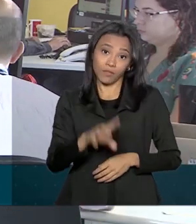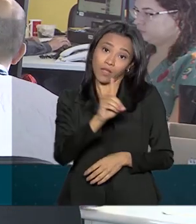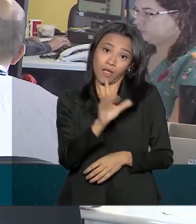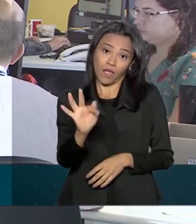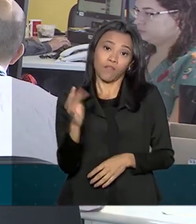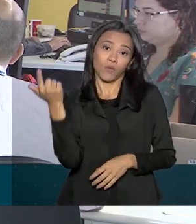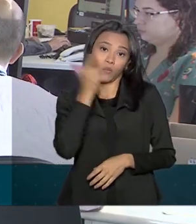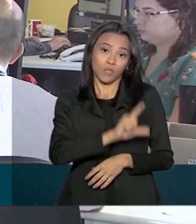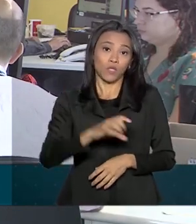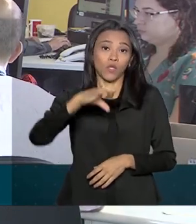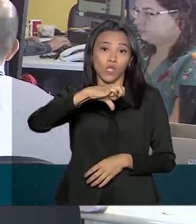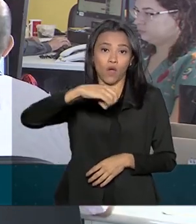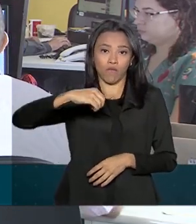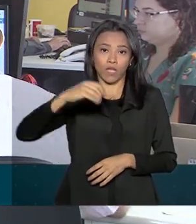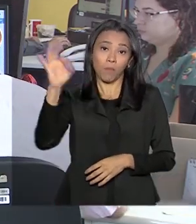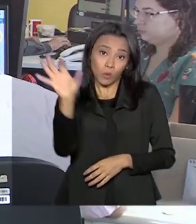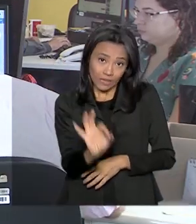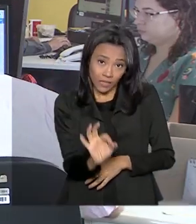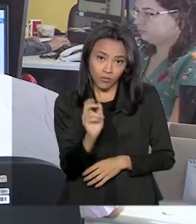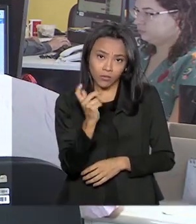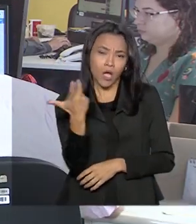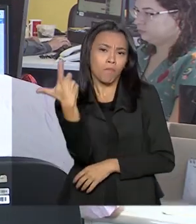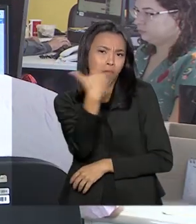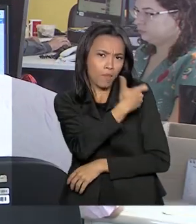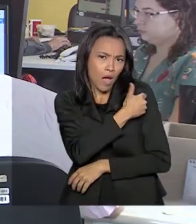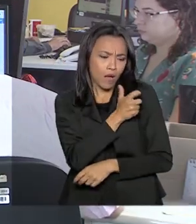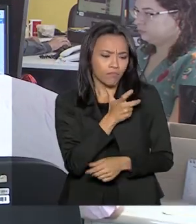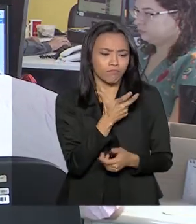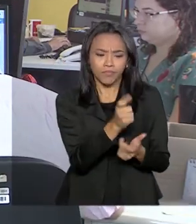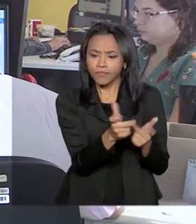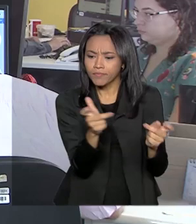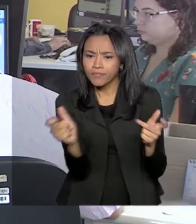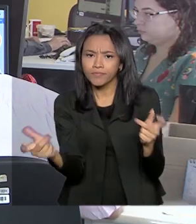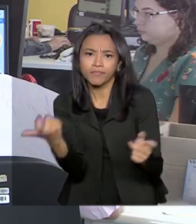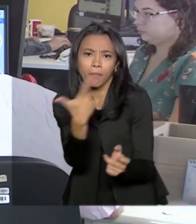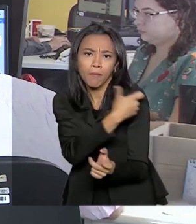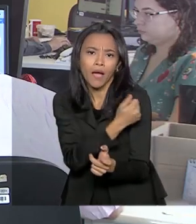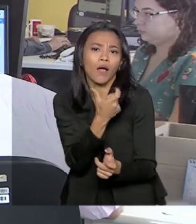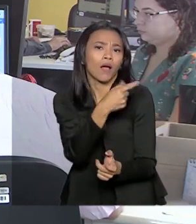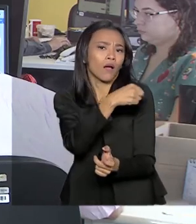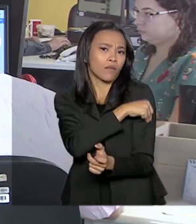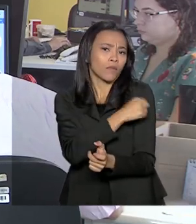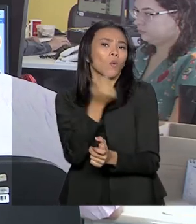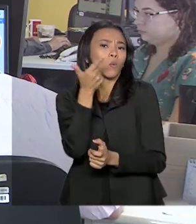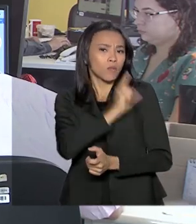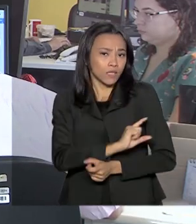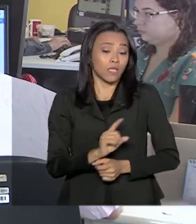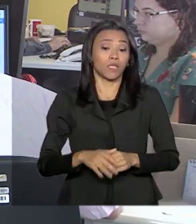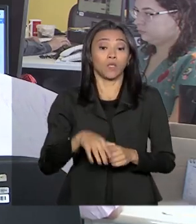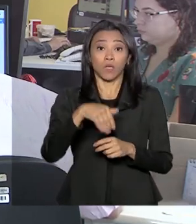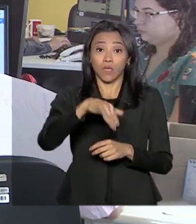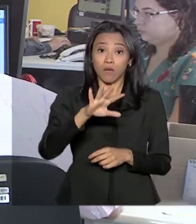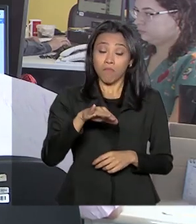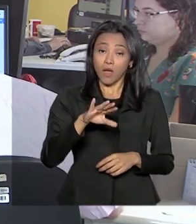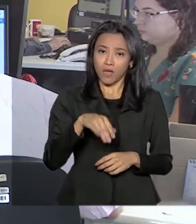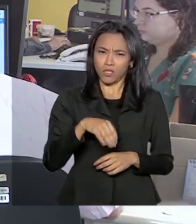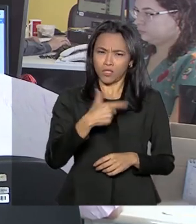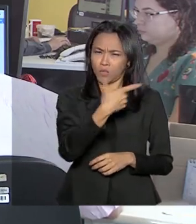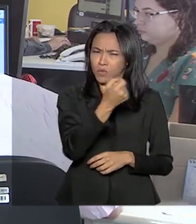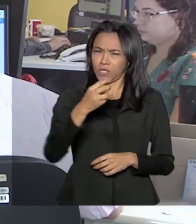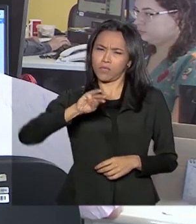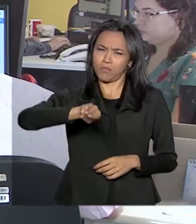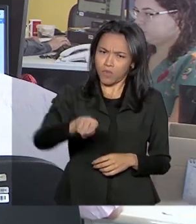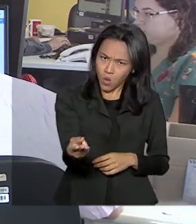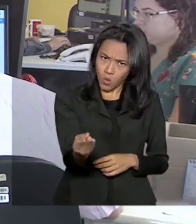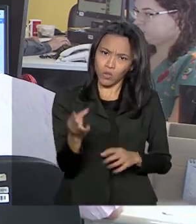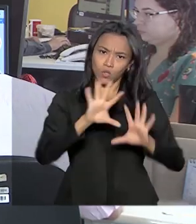público-alvo da campanha nacional de vacinação contra a influenza. Foram mais de 53,5 milhões de pessoas dos